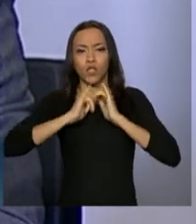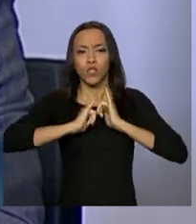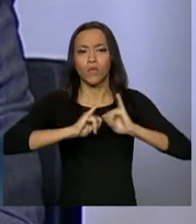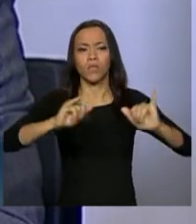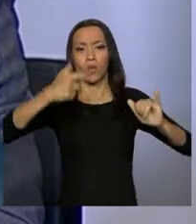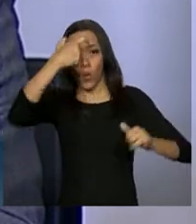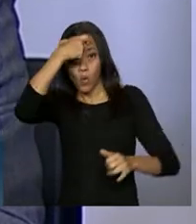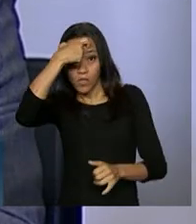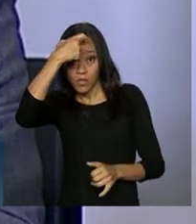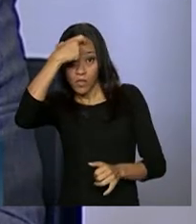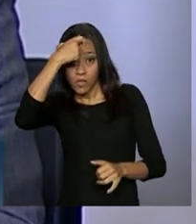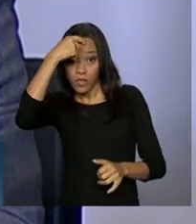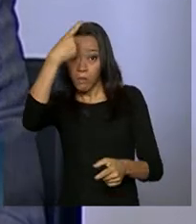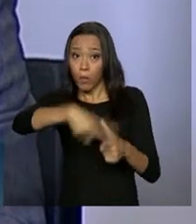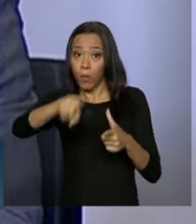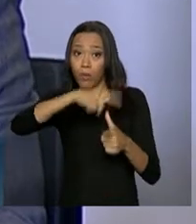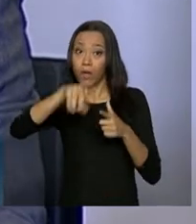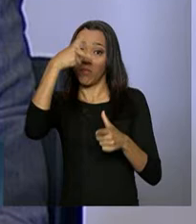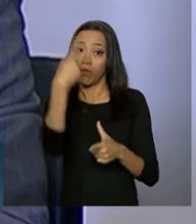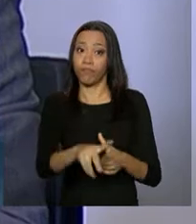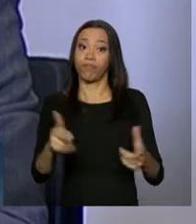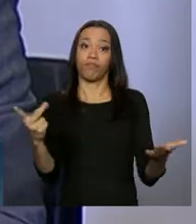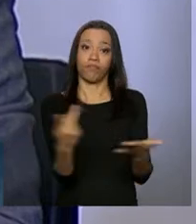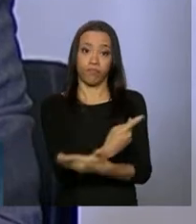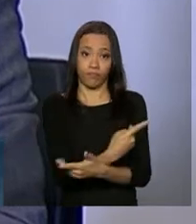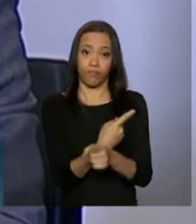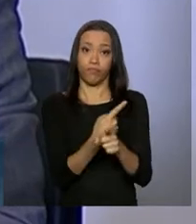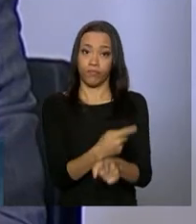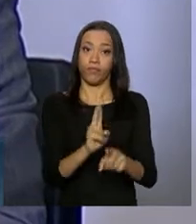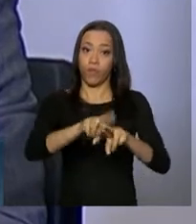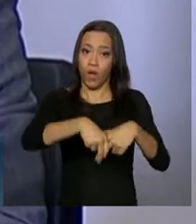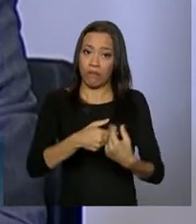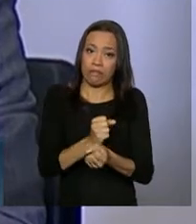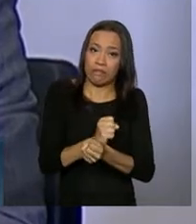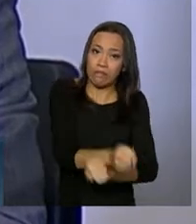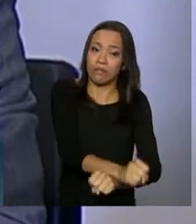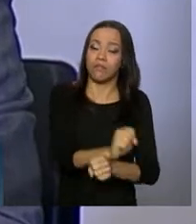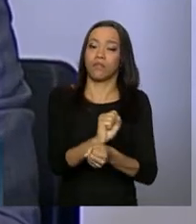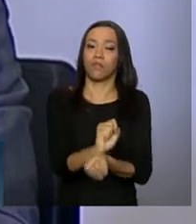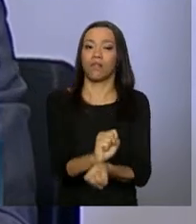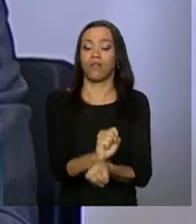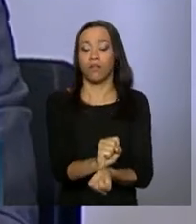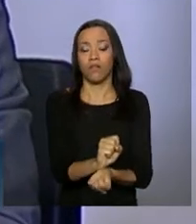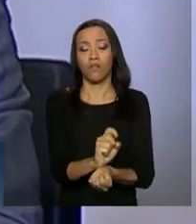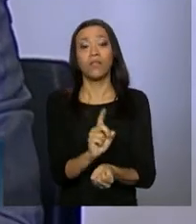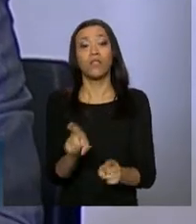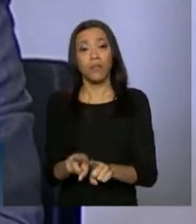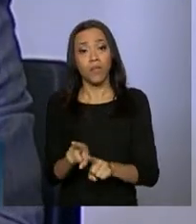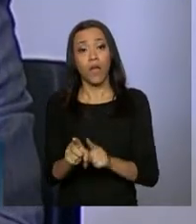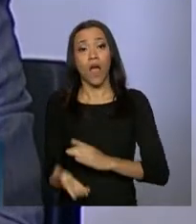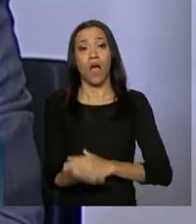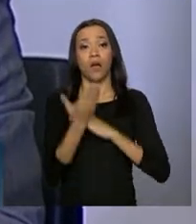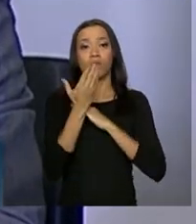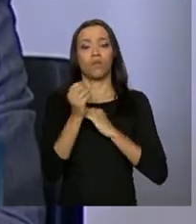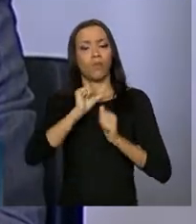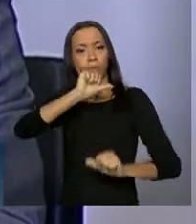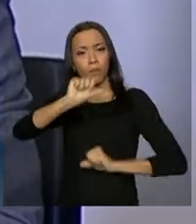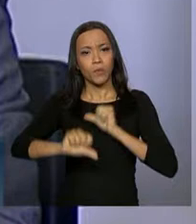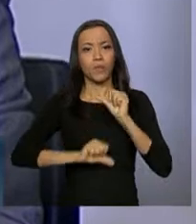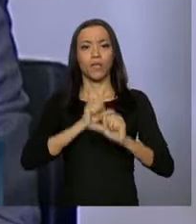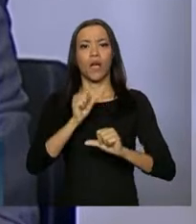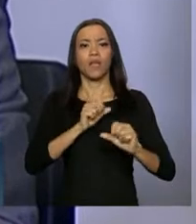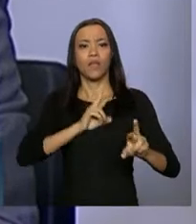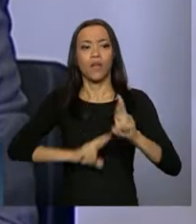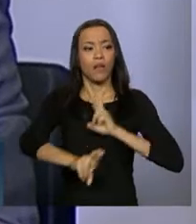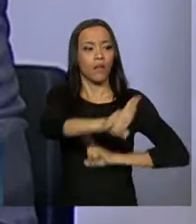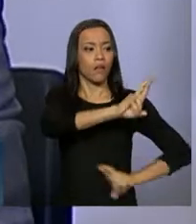para esse problema e, certamente, contribuiu para transformar as relações sociais